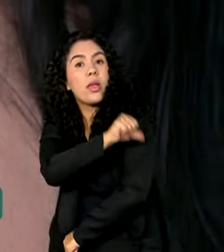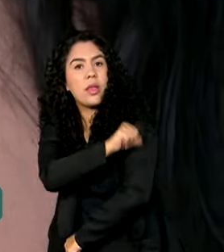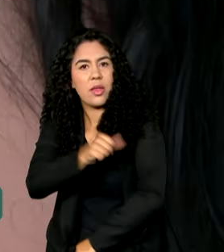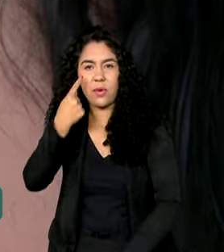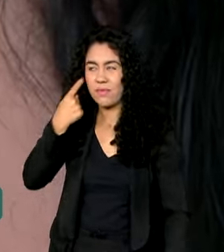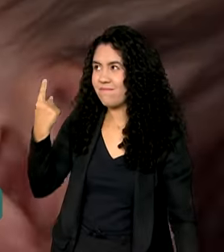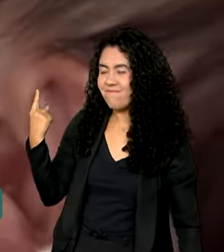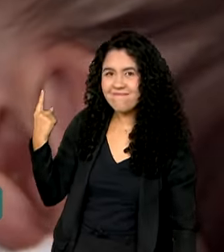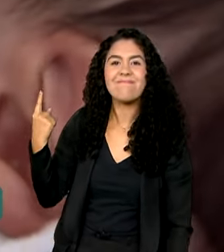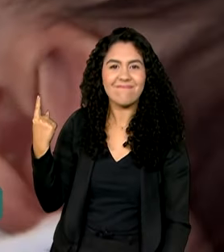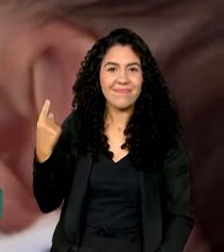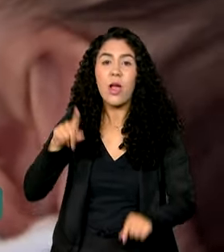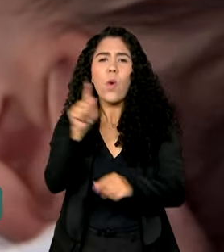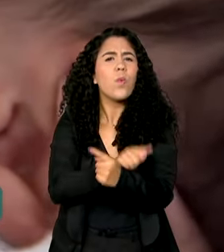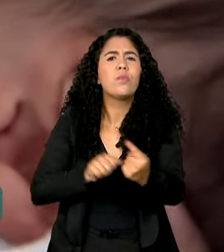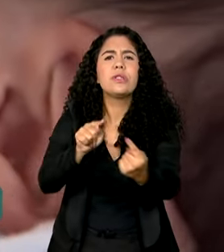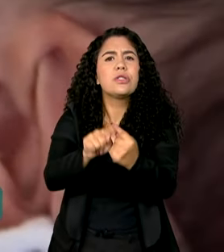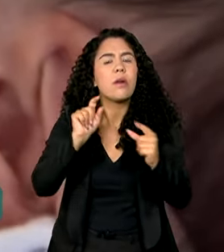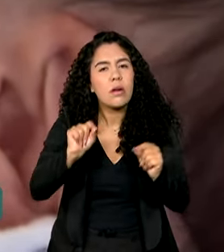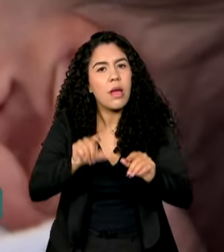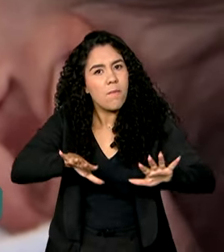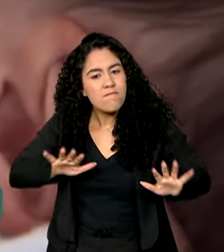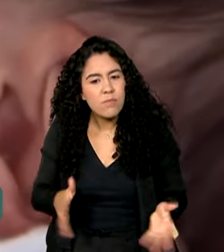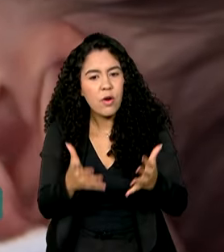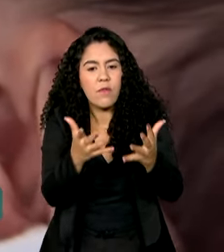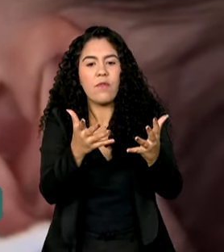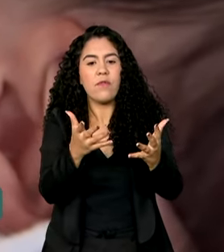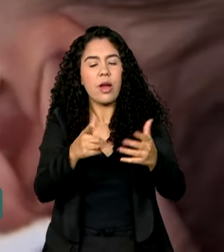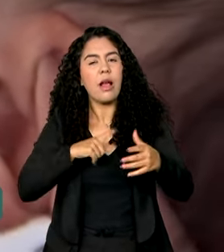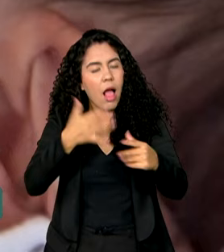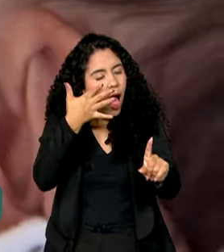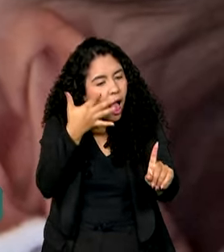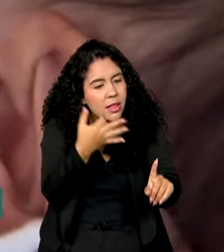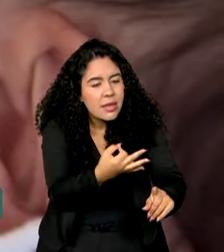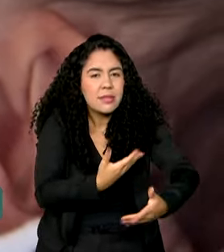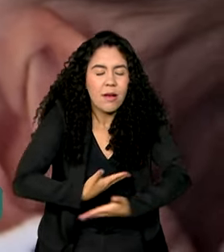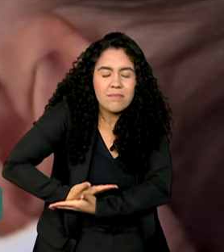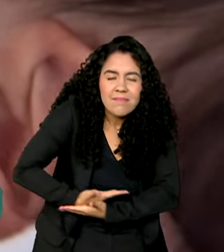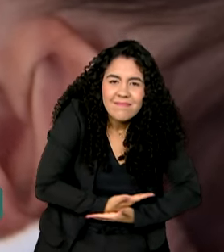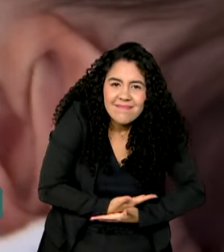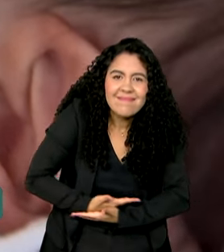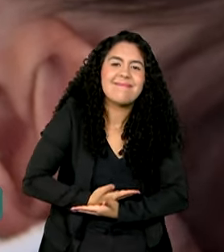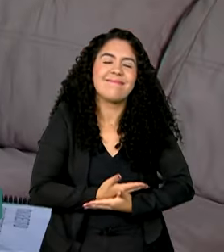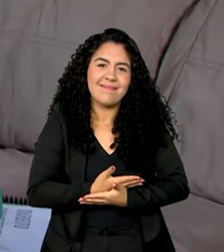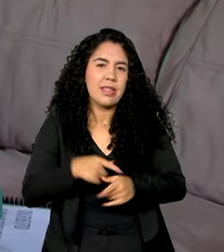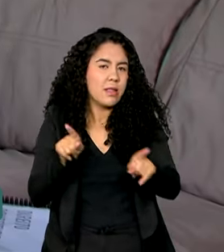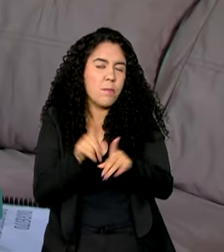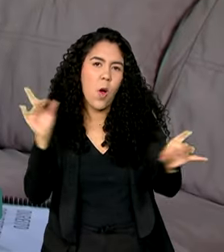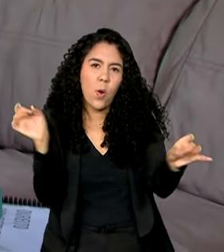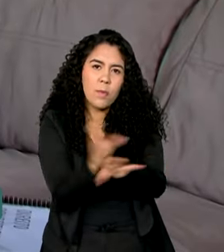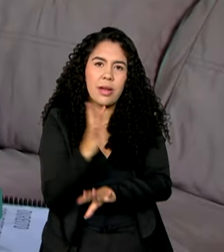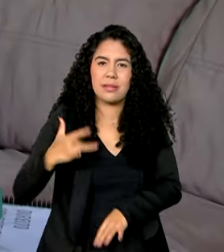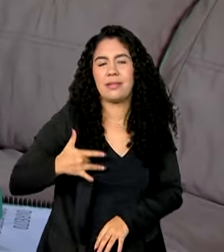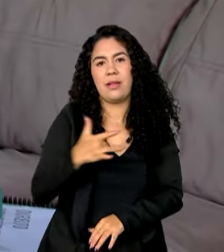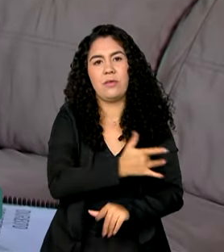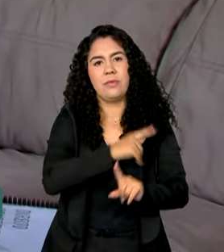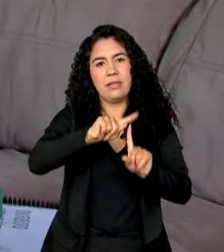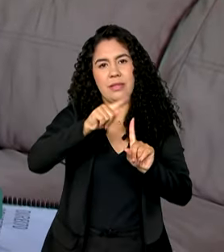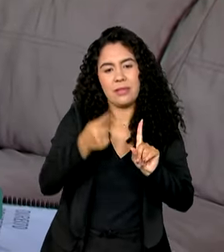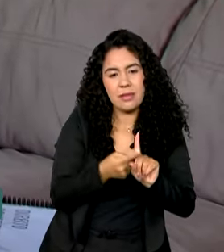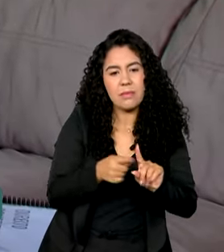A meta é promover um modelo de cuidado humanizado e integral para a saúde da gestante,